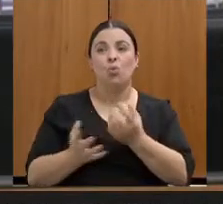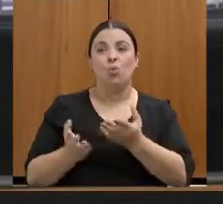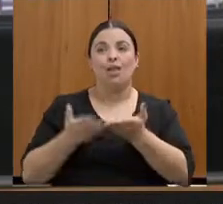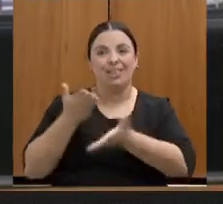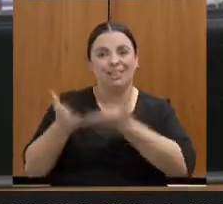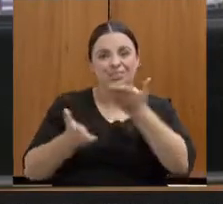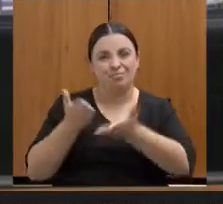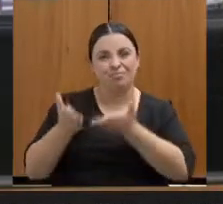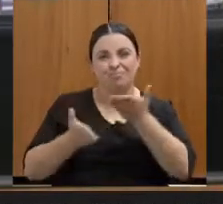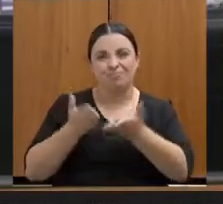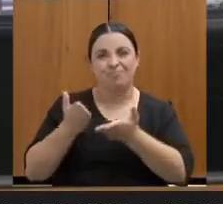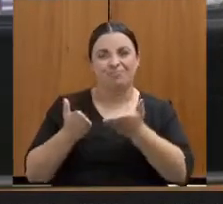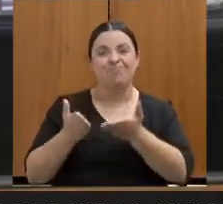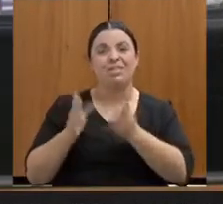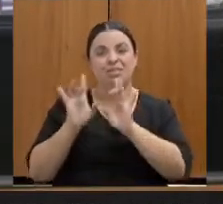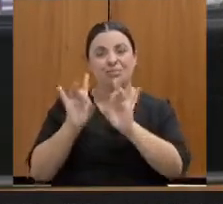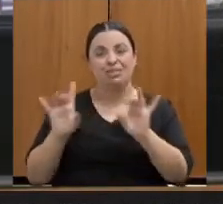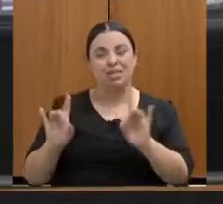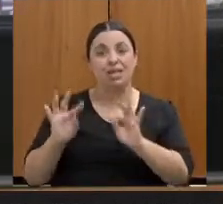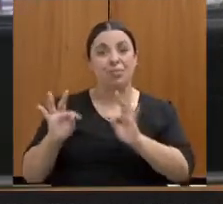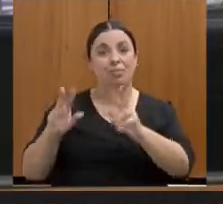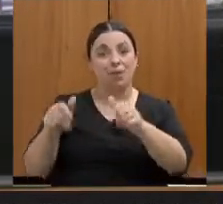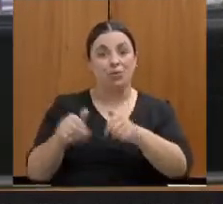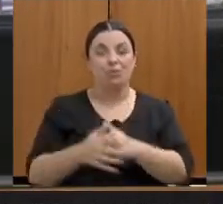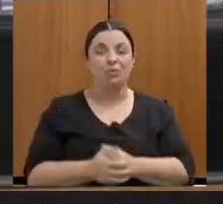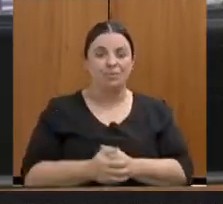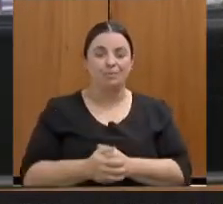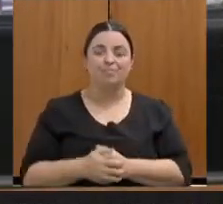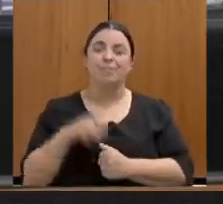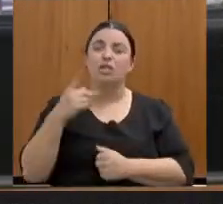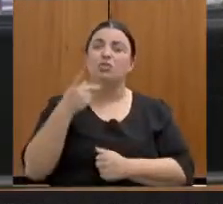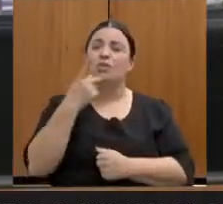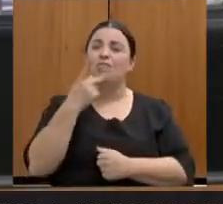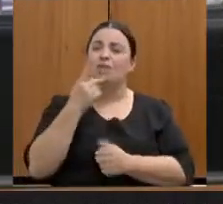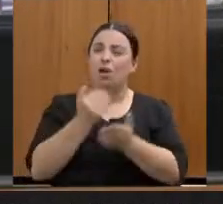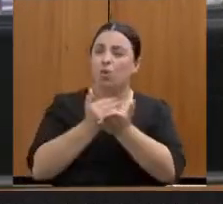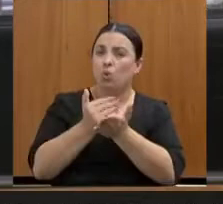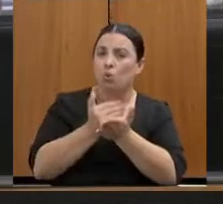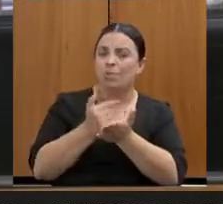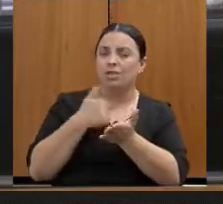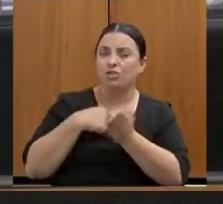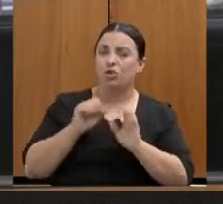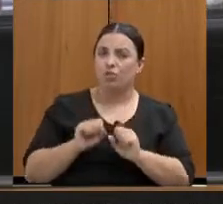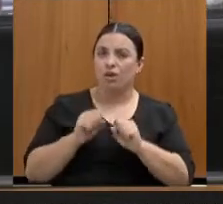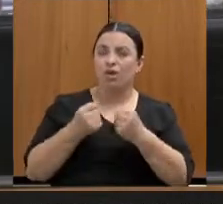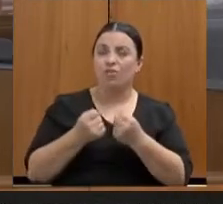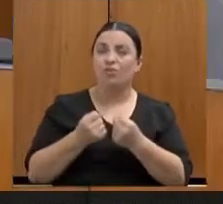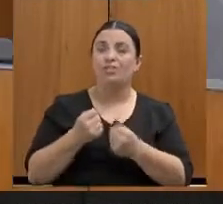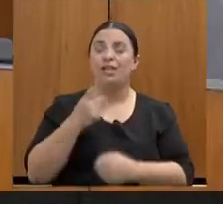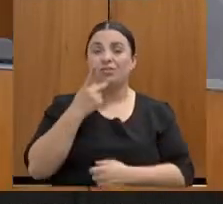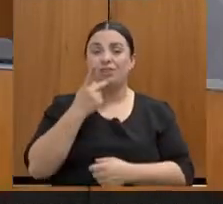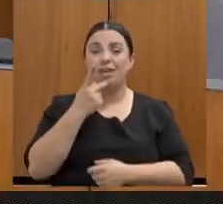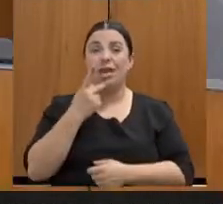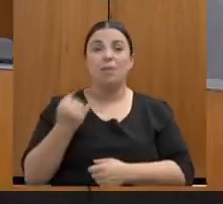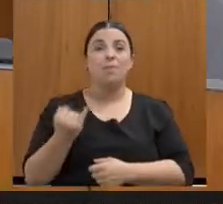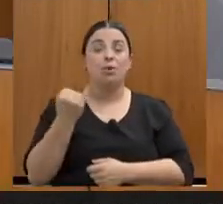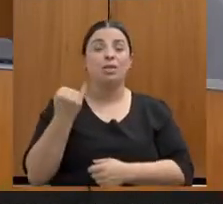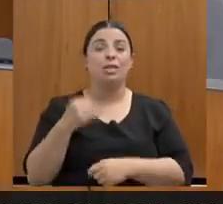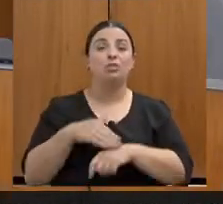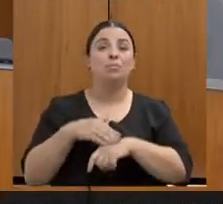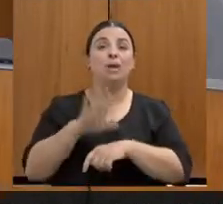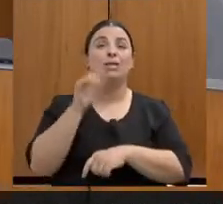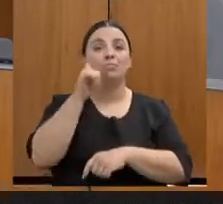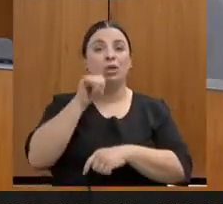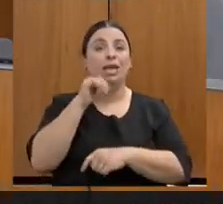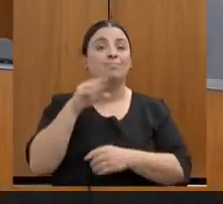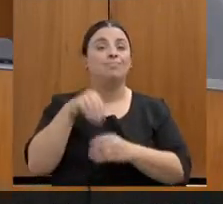Quero fazer menção aqui a uma das suas falas iniciais, da importância de termos mais mulheres na